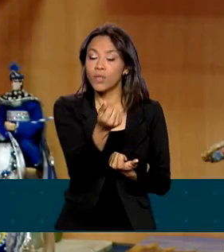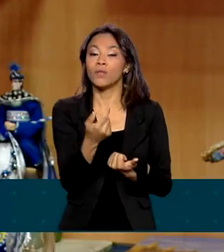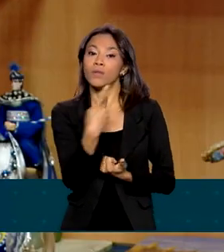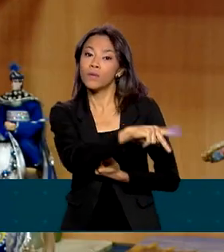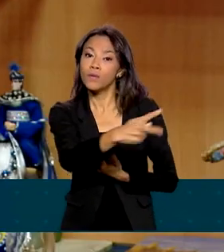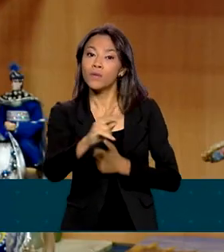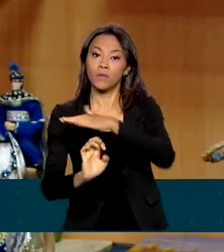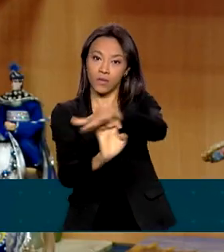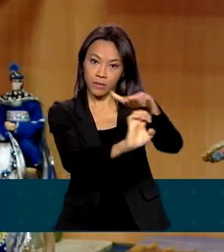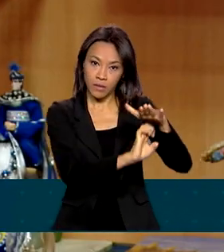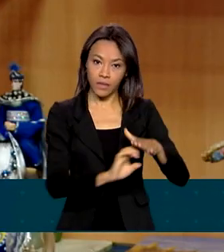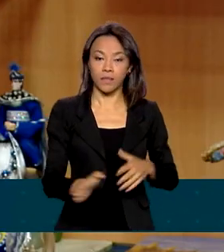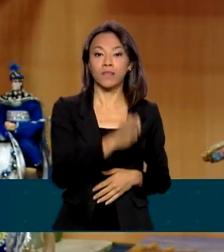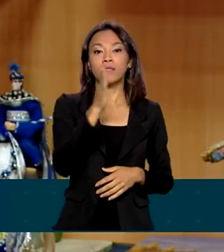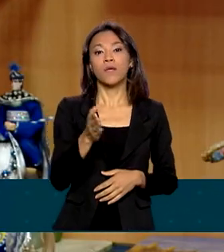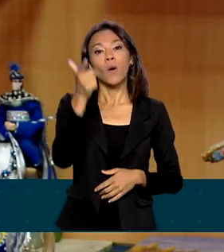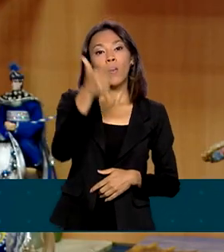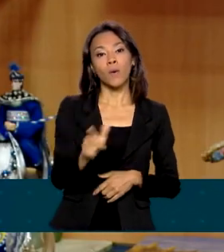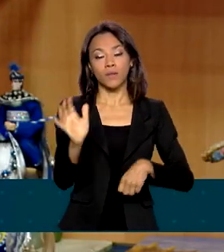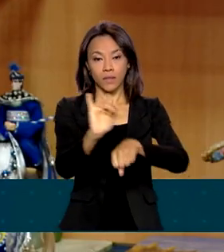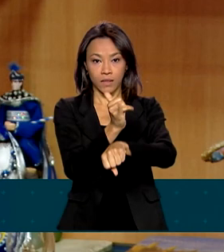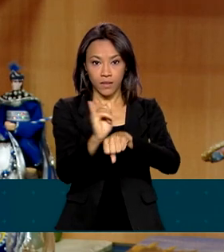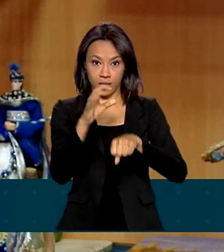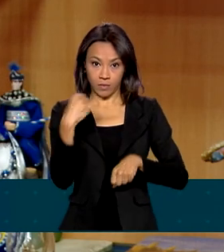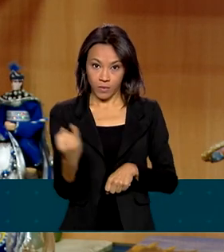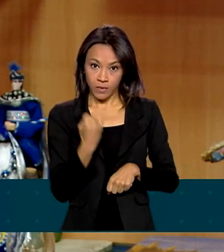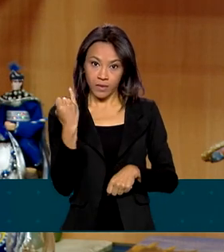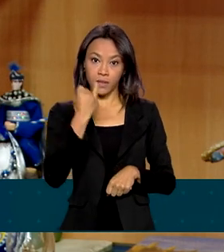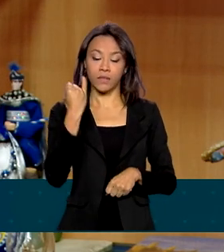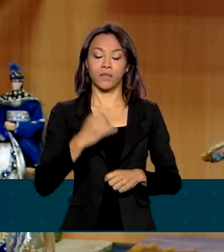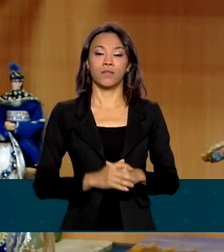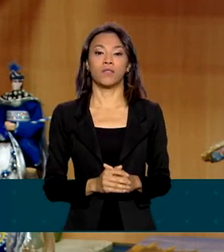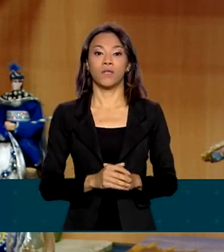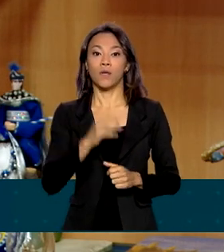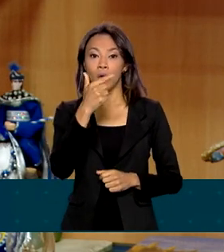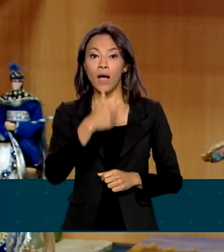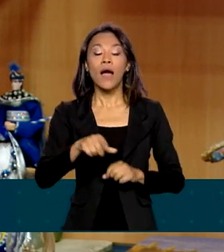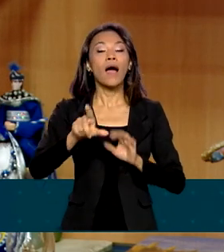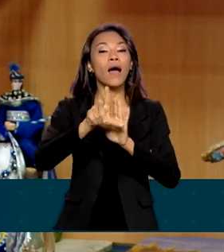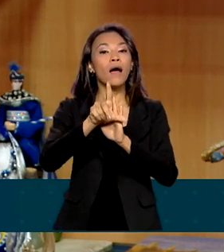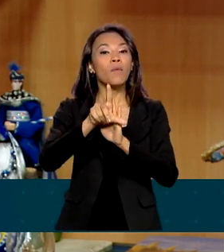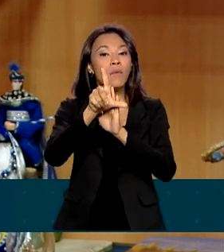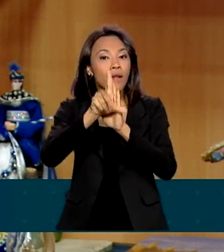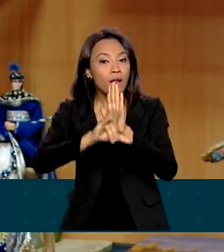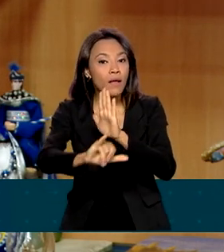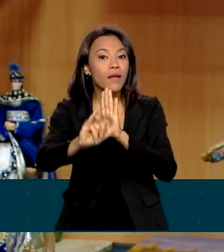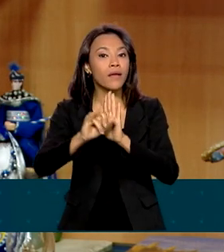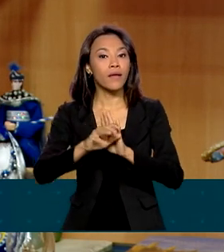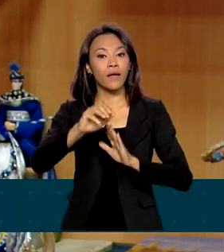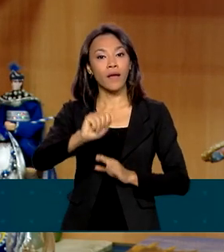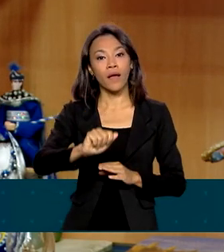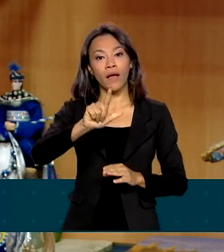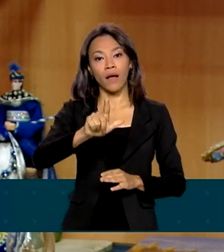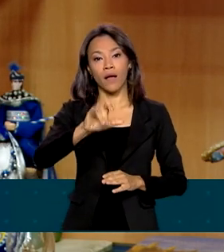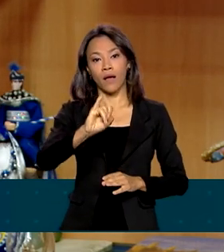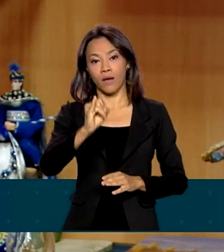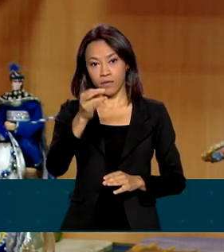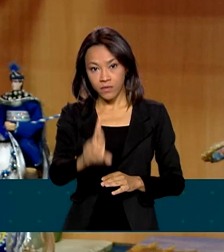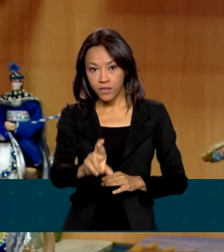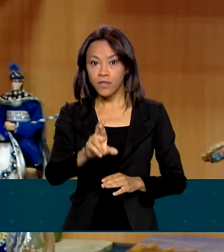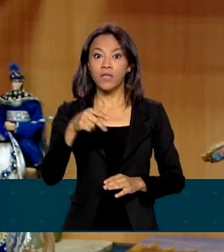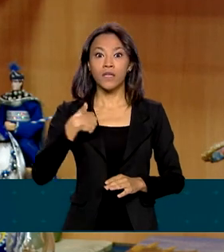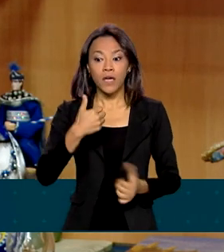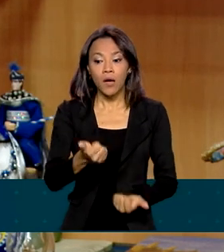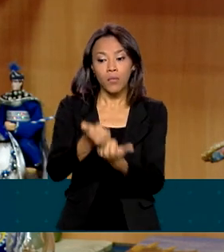Outra medida muito importante foi a Lei Aldir Blanc, que contemplou toda a